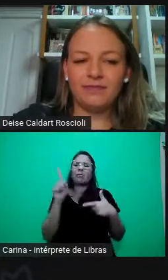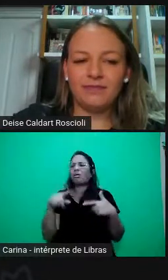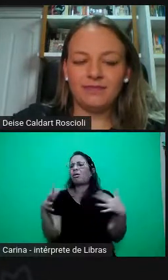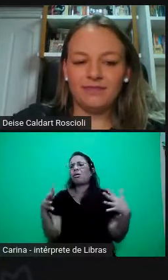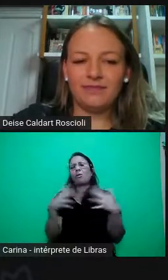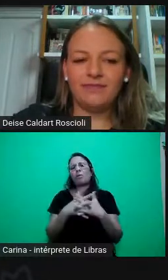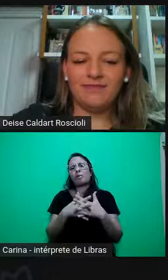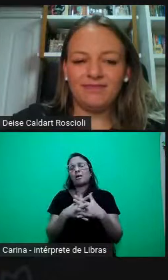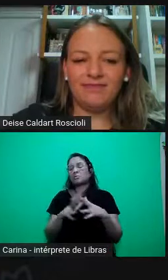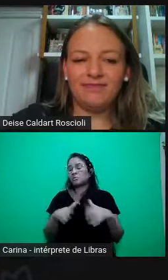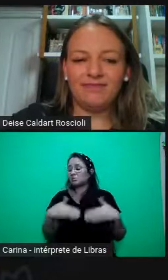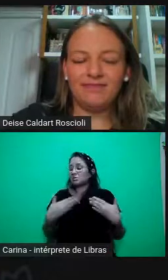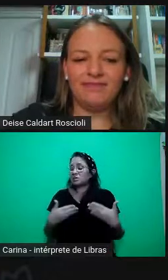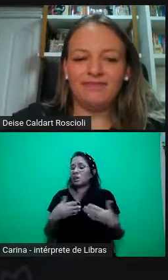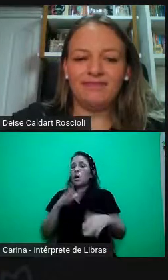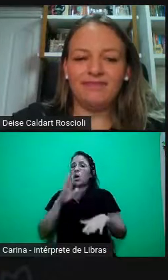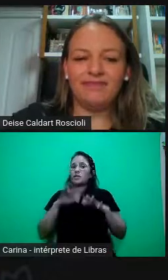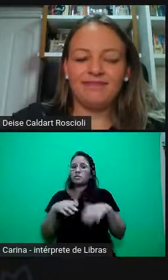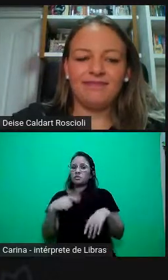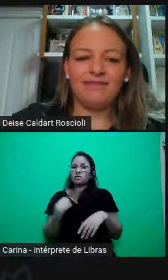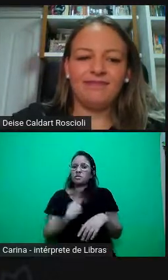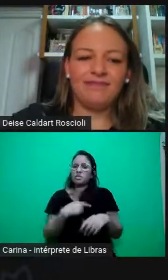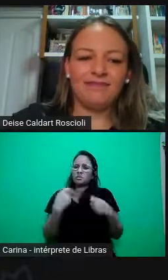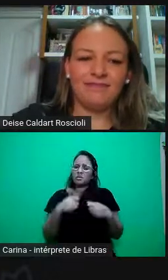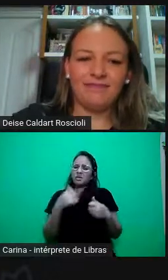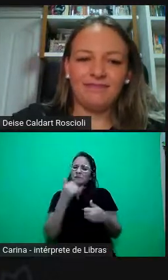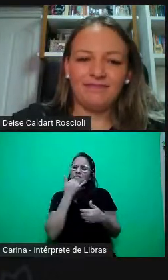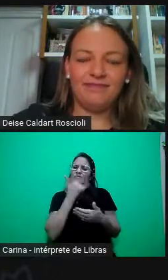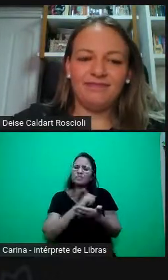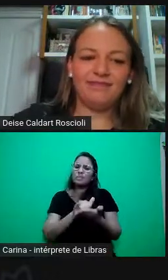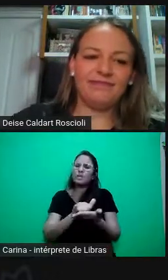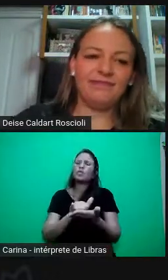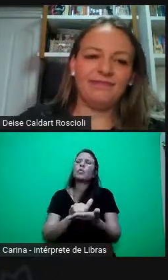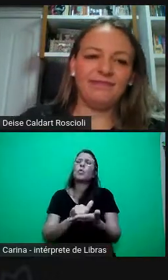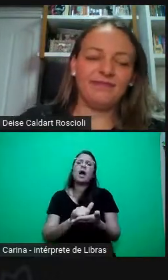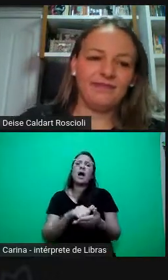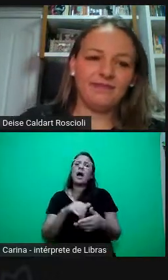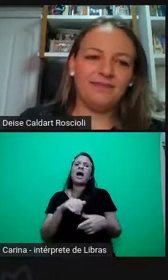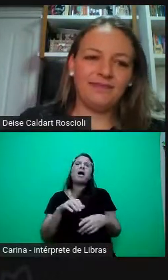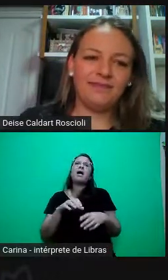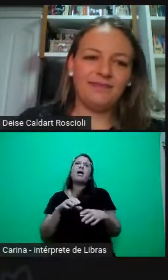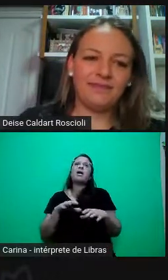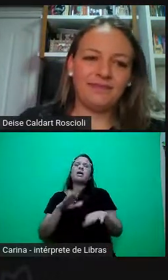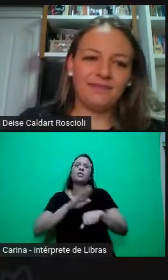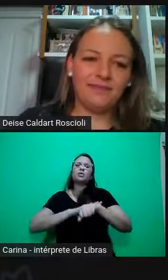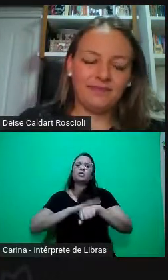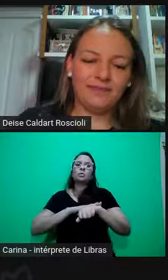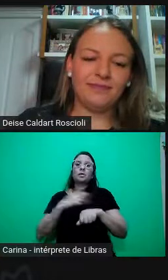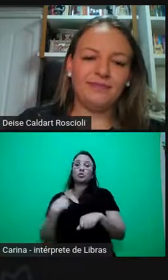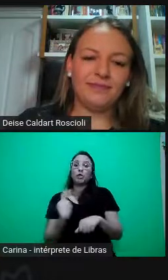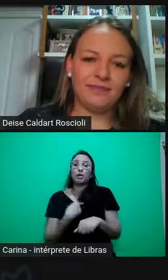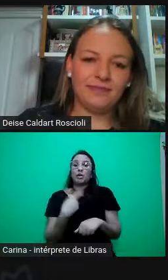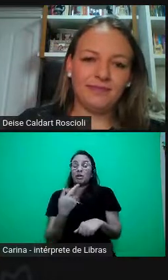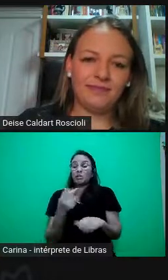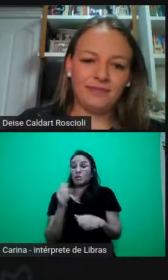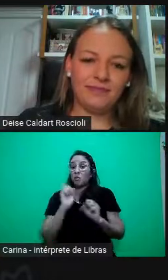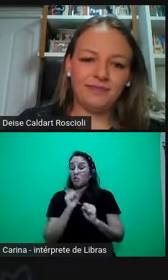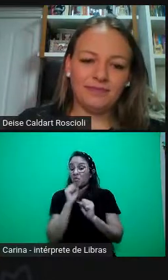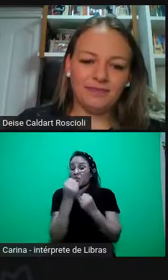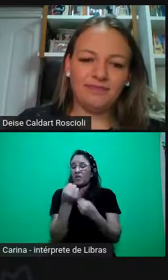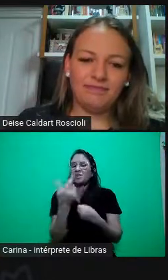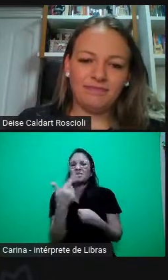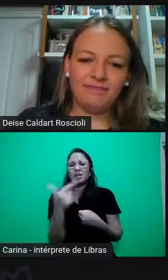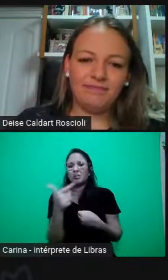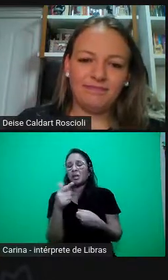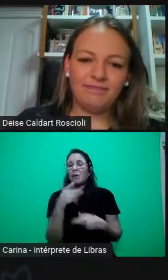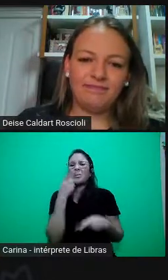a nos perdoar pelos momentos que a gente não teve coragem, não é nem coragem a palavra, né, mas a não teve força para falar algo, é super importante para